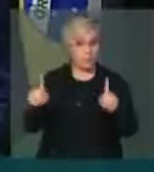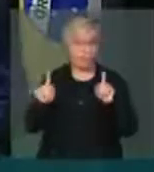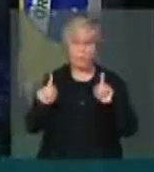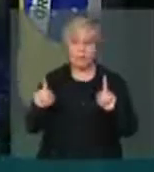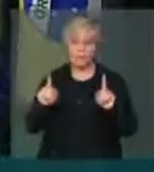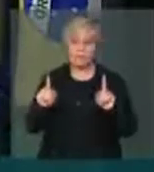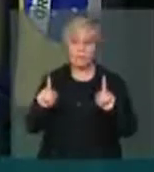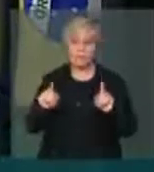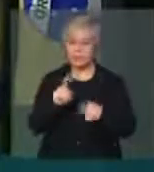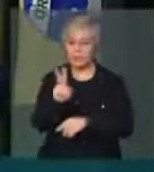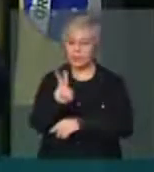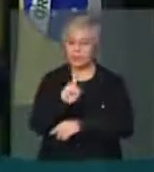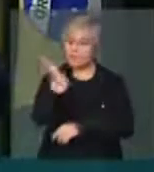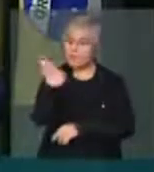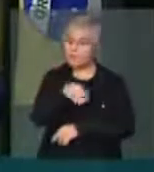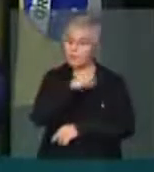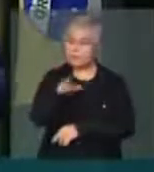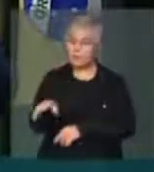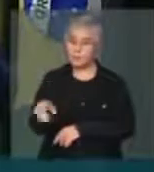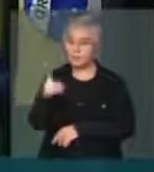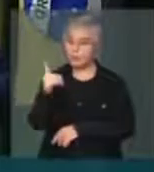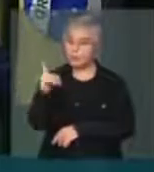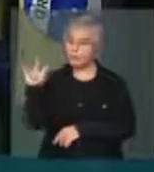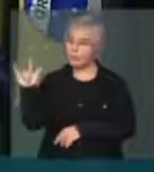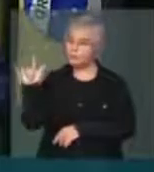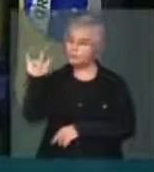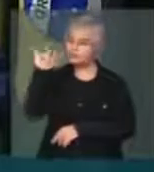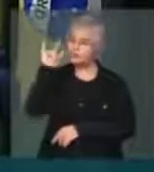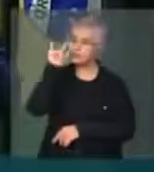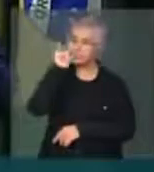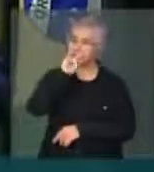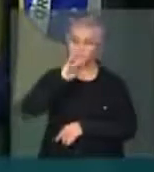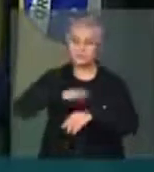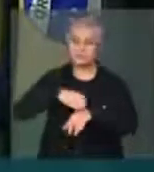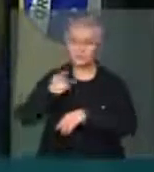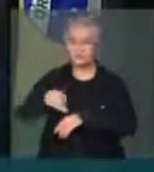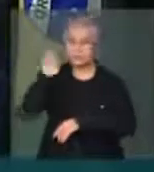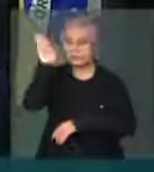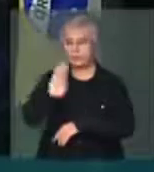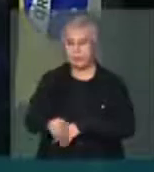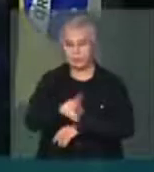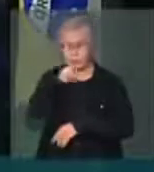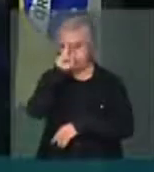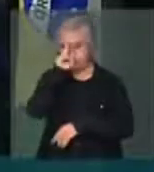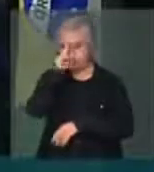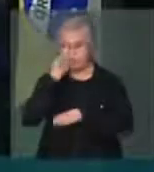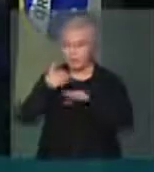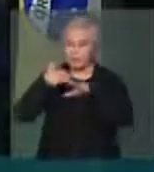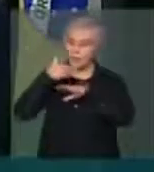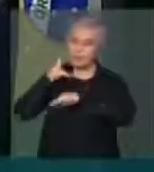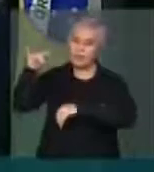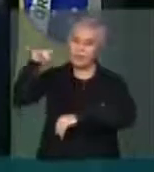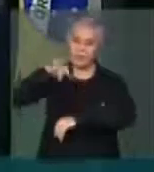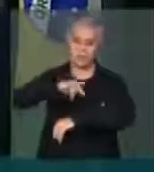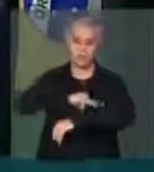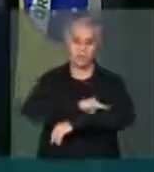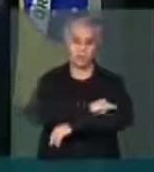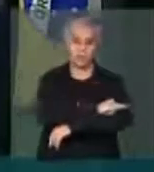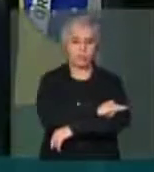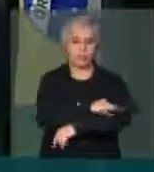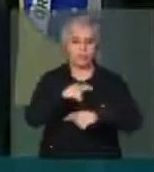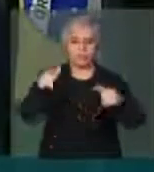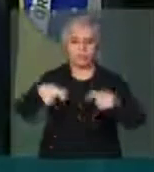proibição de uma aeronave da Força Aérea brasileira pousar em solo